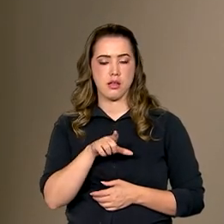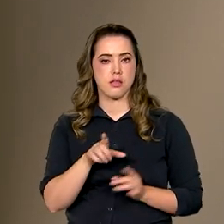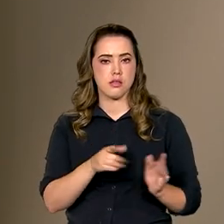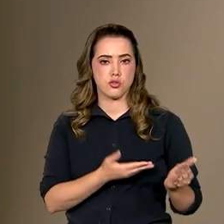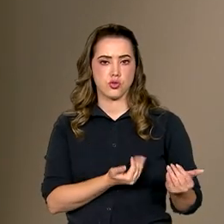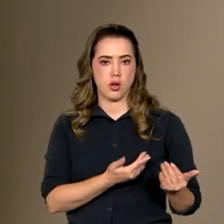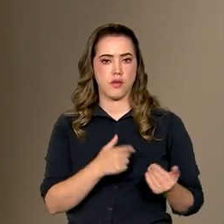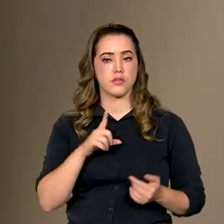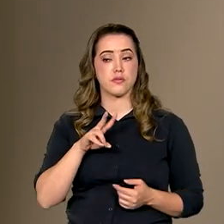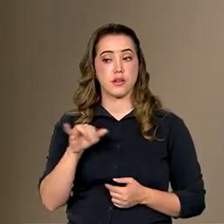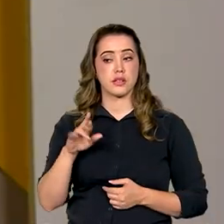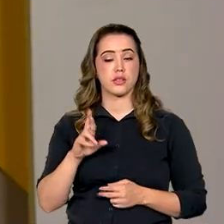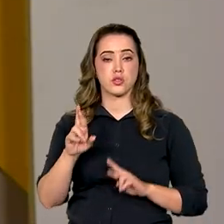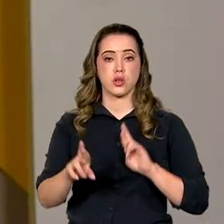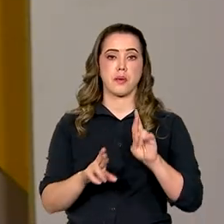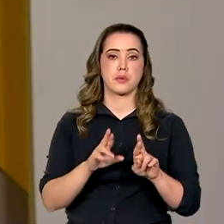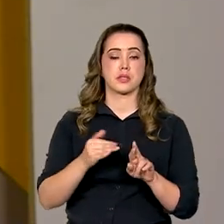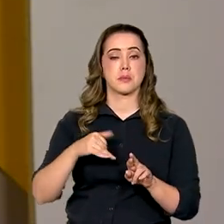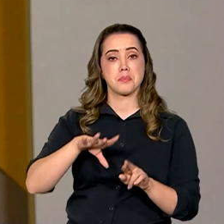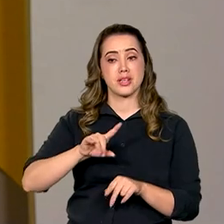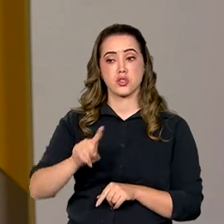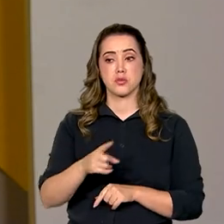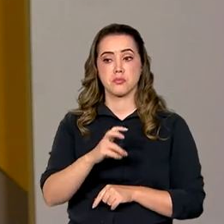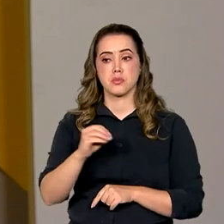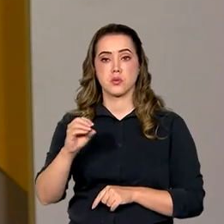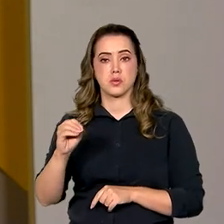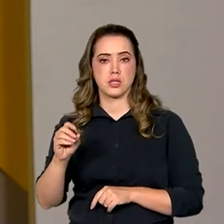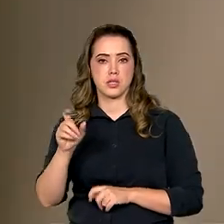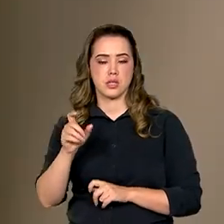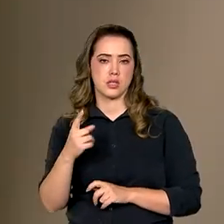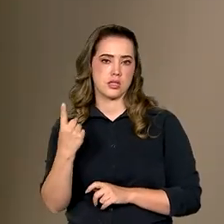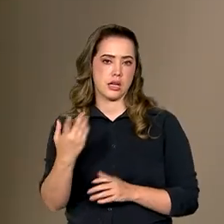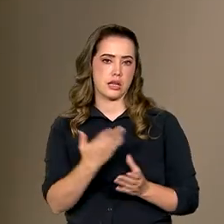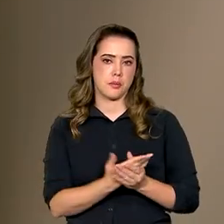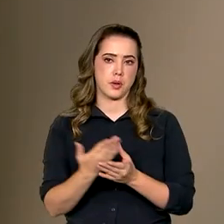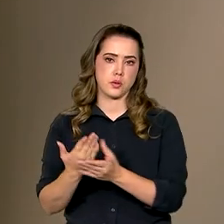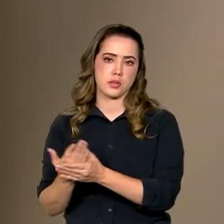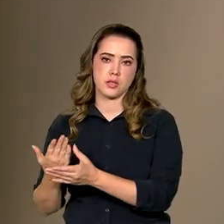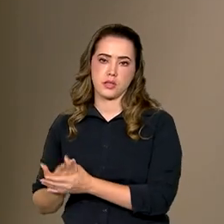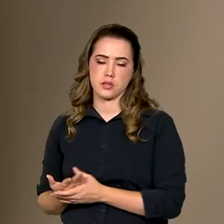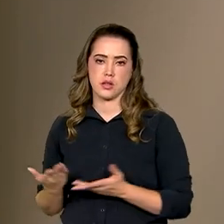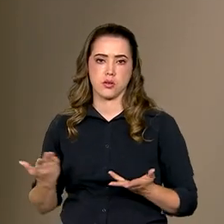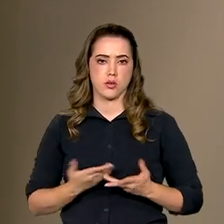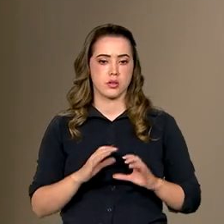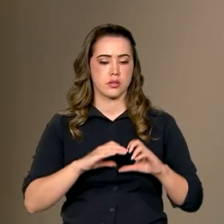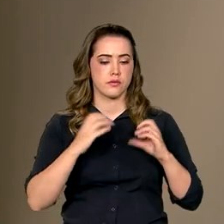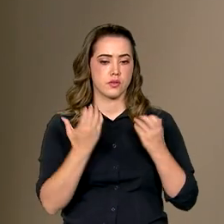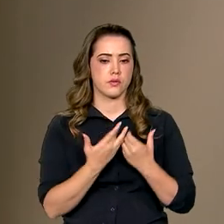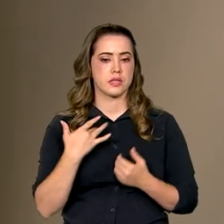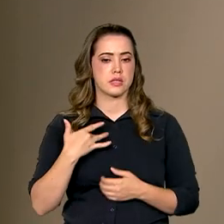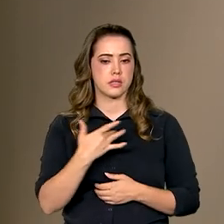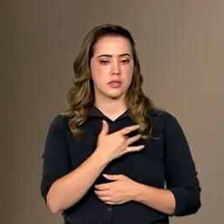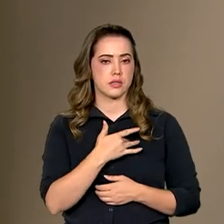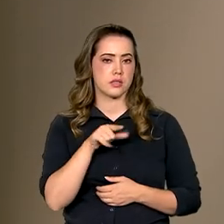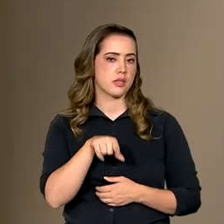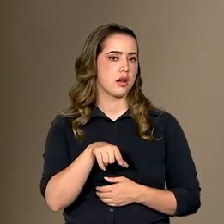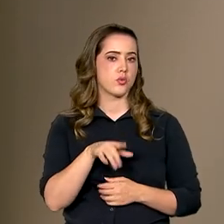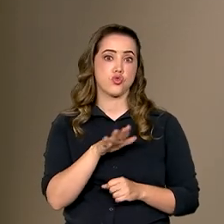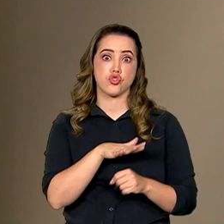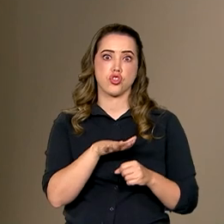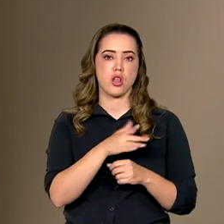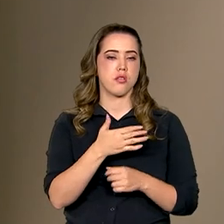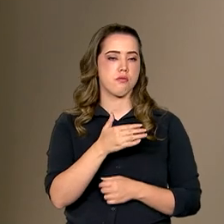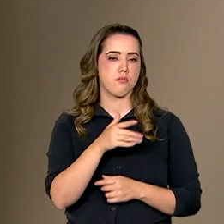delegados e delegadas e meio, mais de 1.500 em cada processo. Nós tivemos agora a conferência de saúde, movimentou Brasília, né?